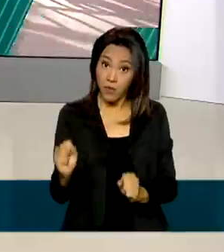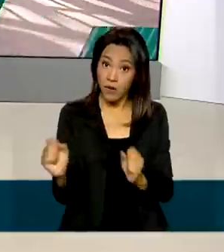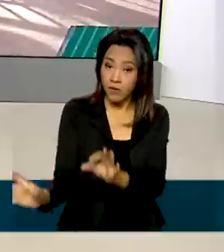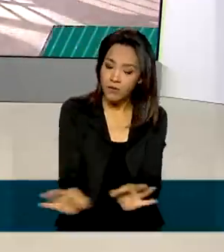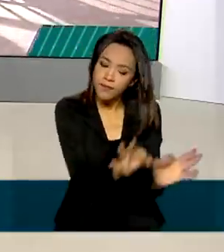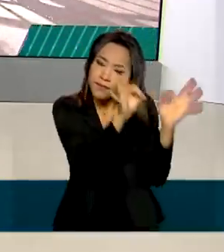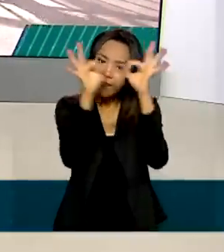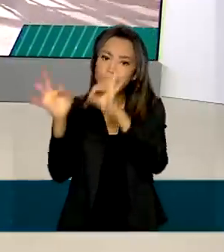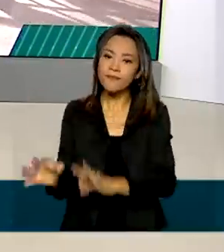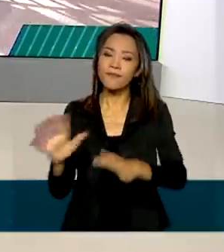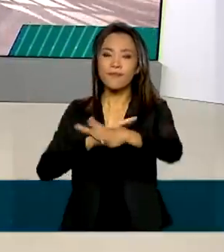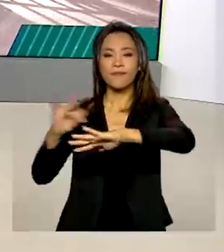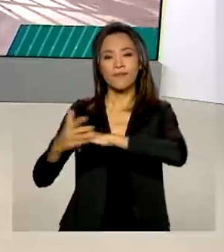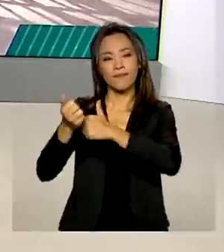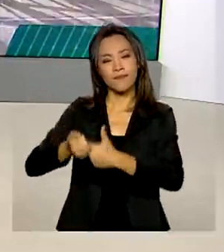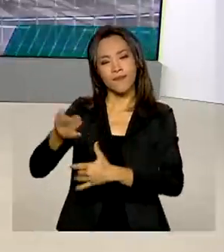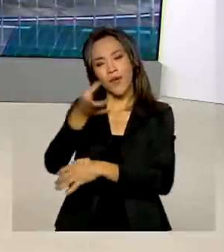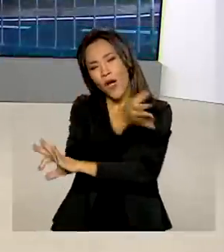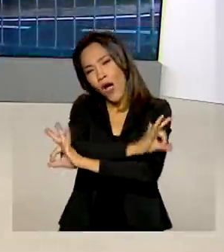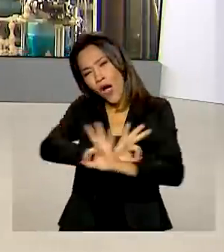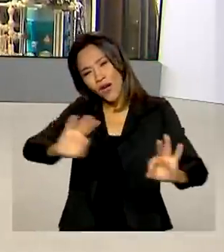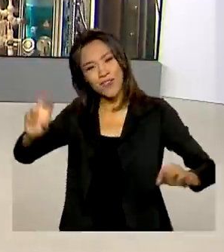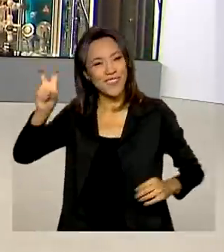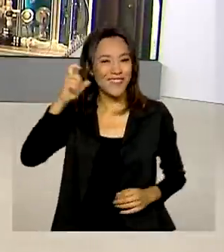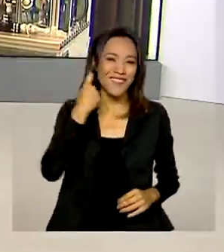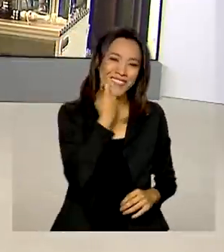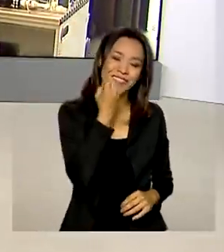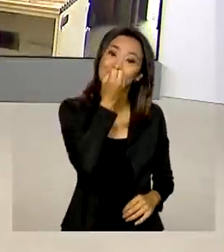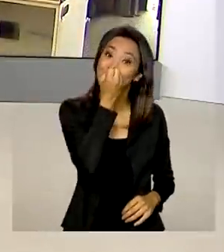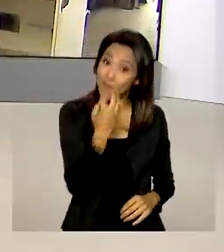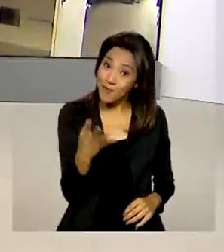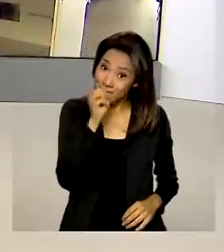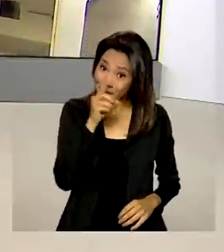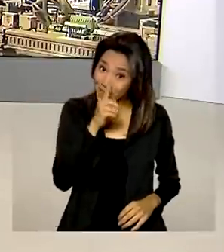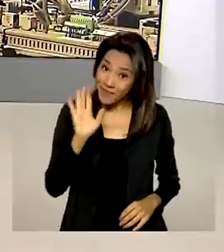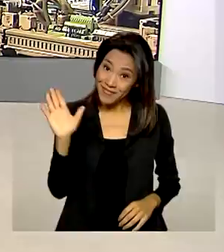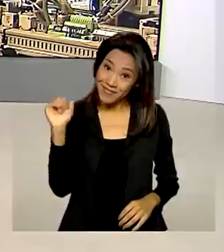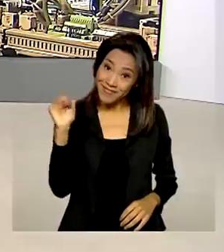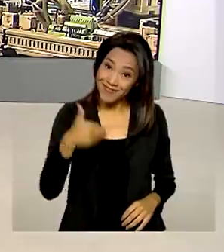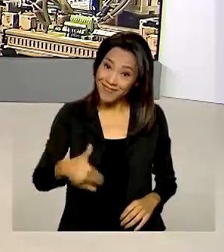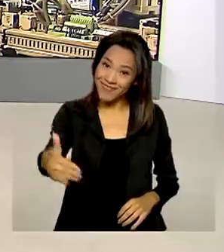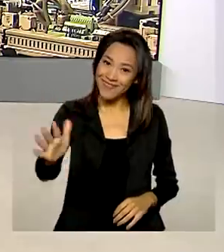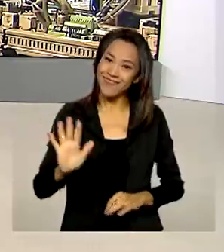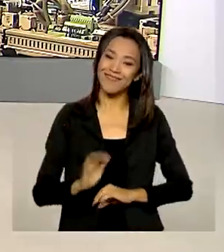hoje nas nossas redes sociais. Uma ótima sexta-feira para você. Bom fim de semana. Até mais. Tchau, tchau.